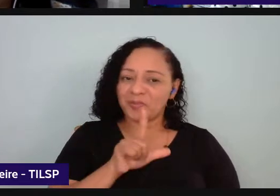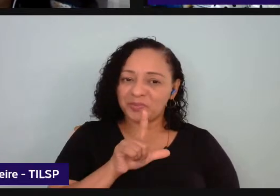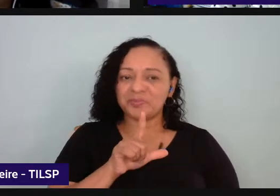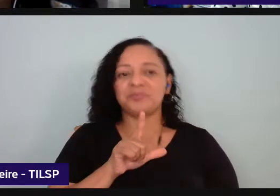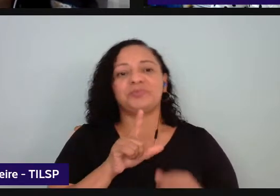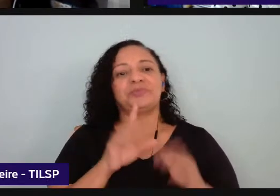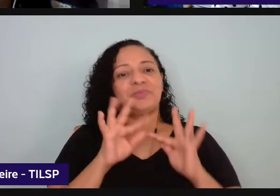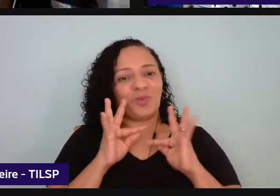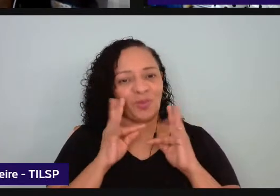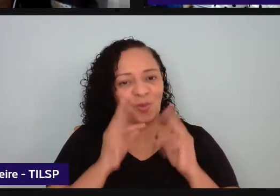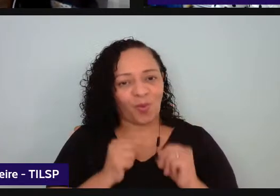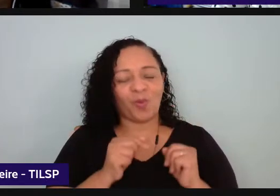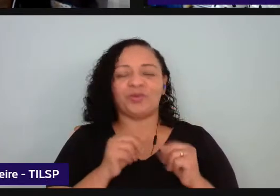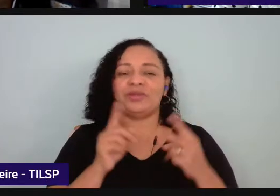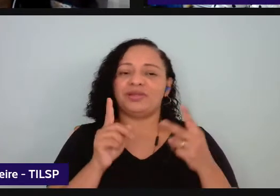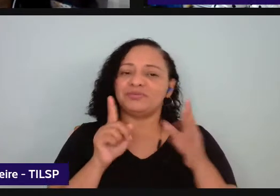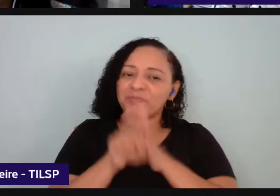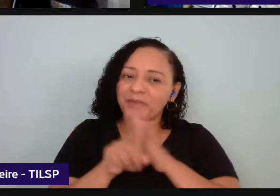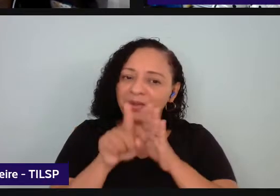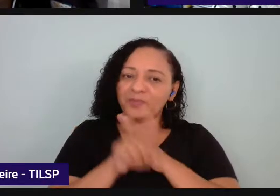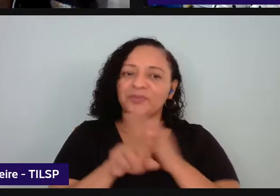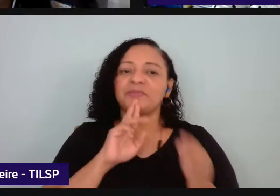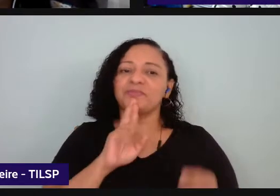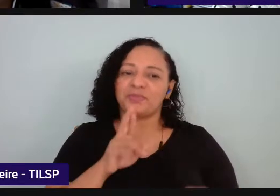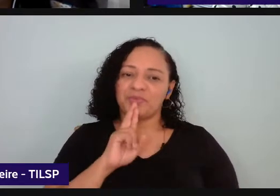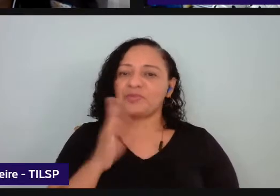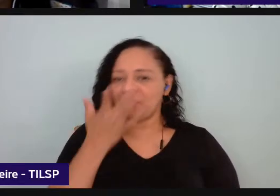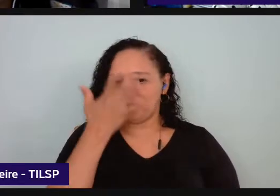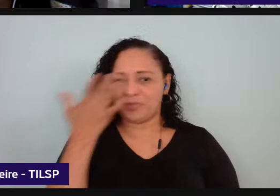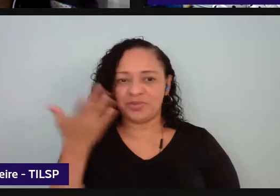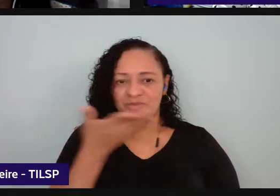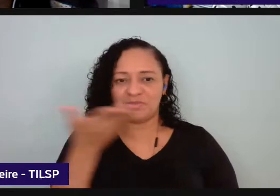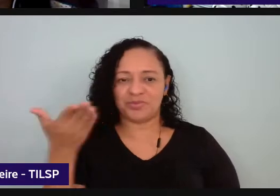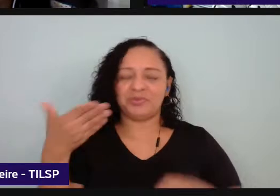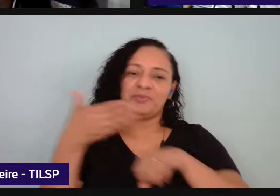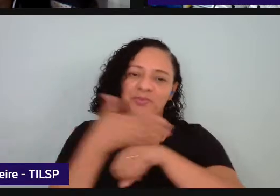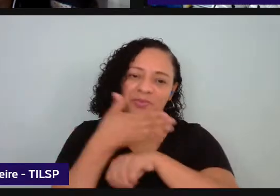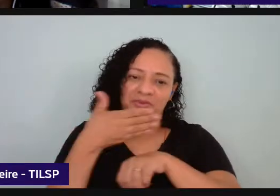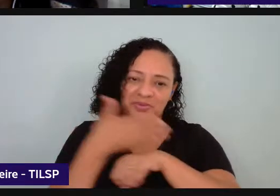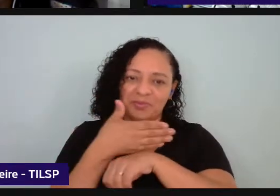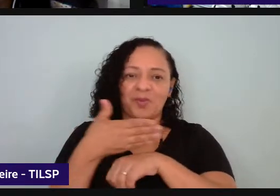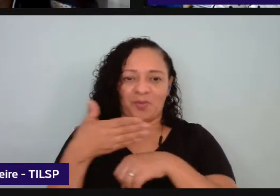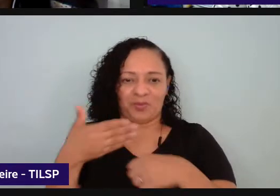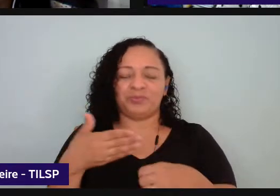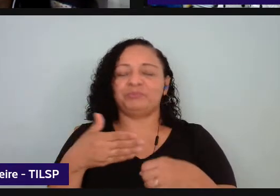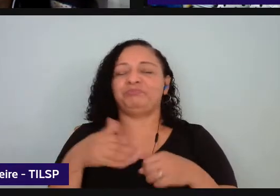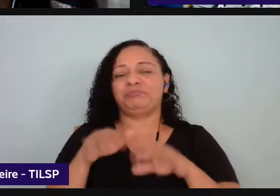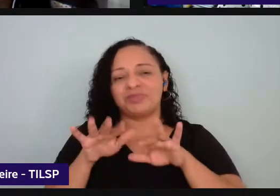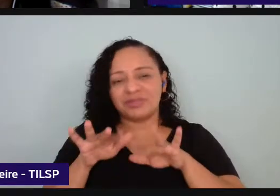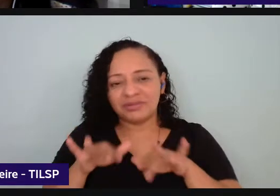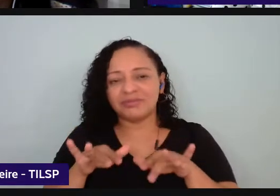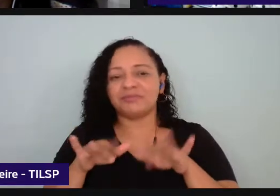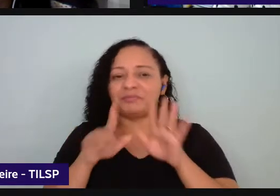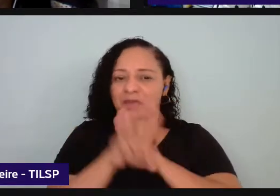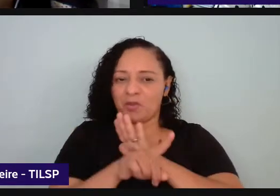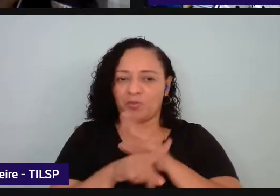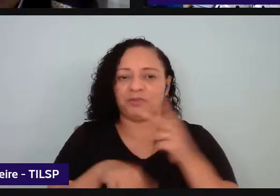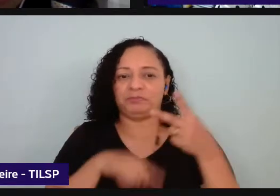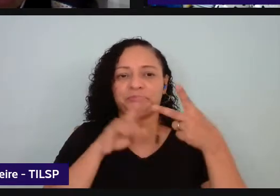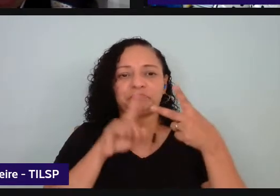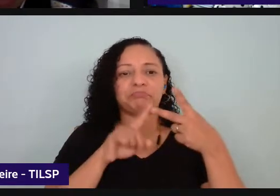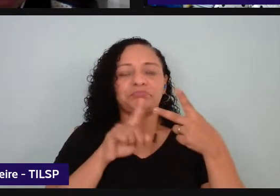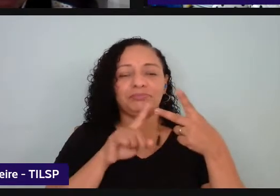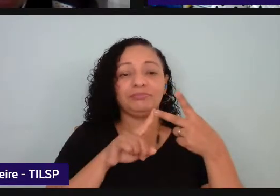todos com todos e todas que participaram aqui do chat a segunda seria de